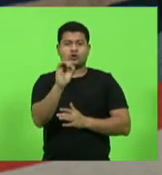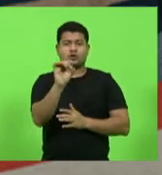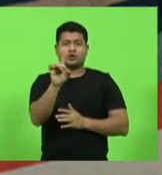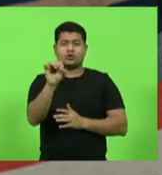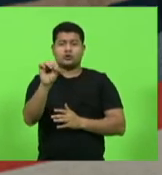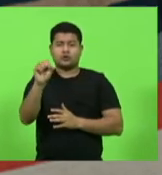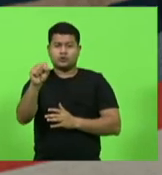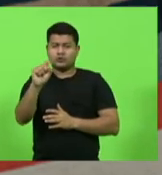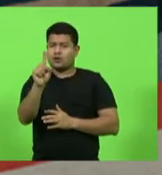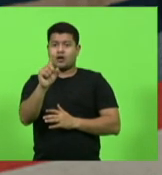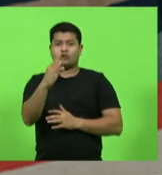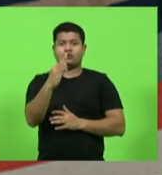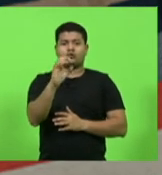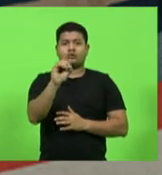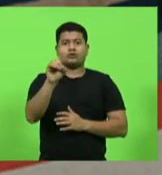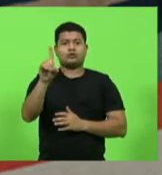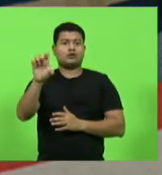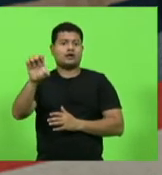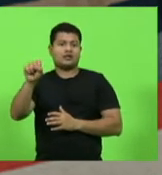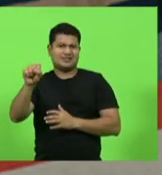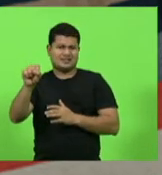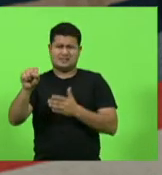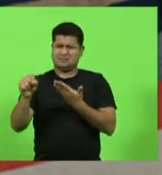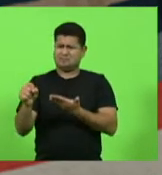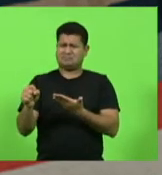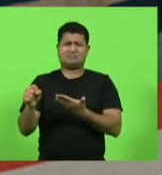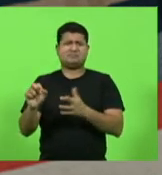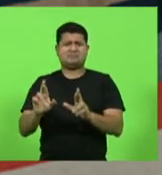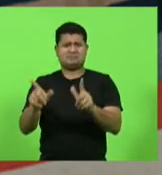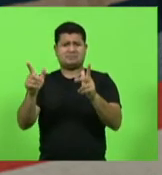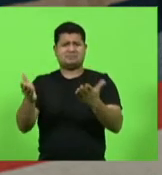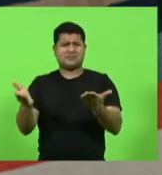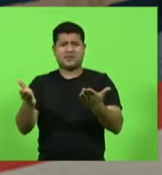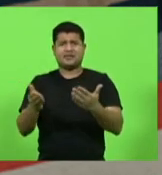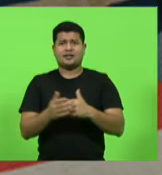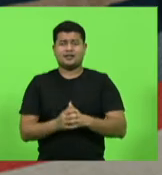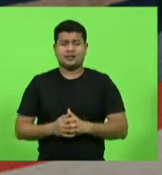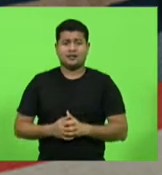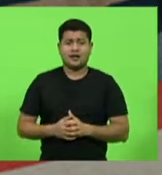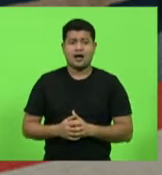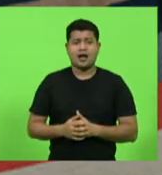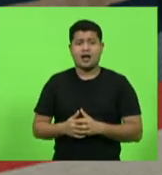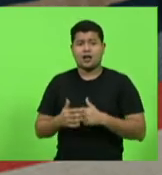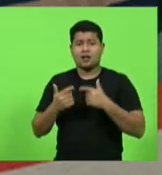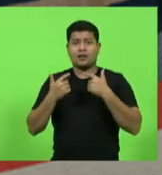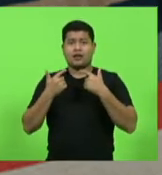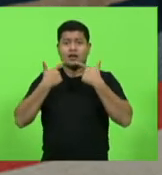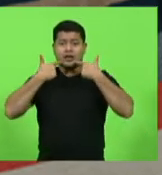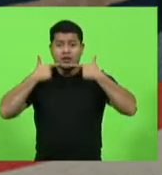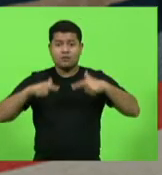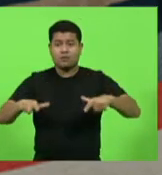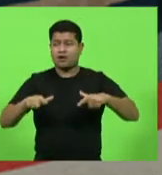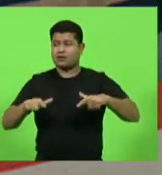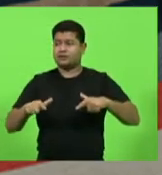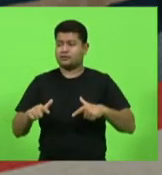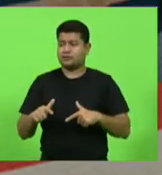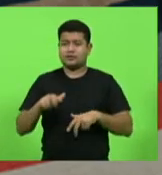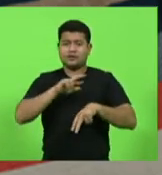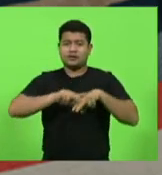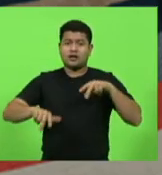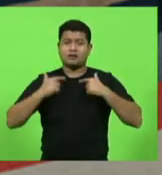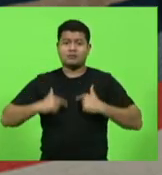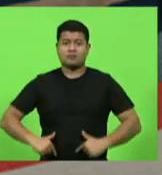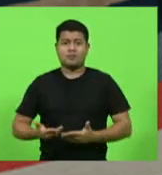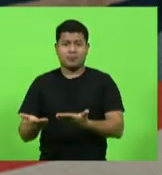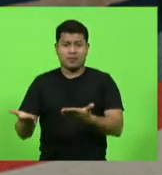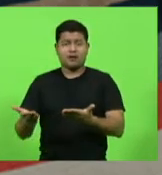essas publicações. Tem mais uma, por favor. A linguagem de gênero neutra também foi utilizada em outras páginas oficiais, inclusive em um